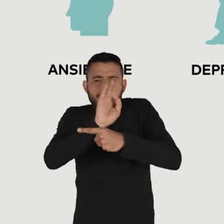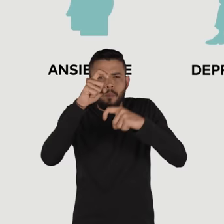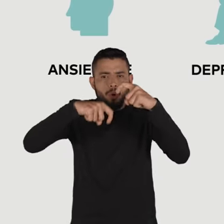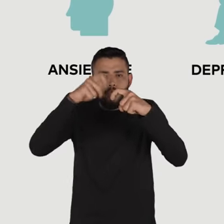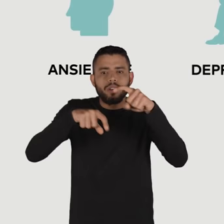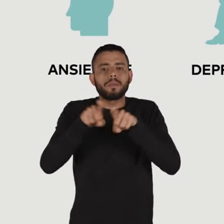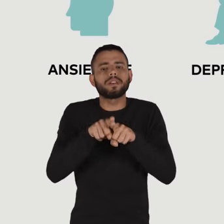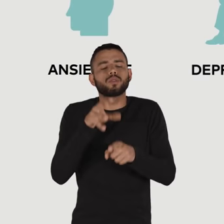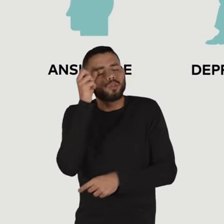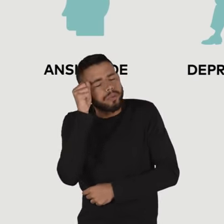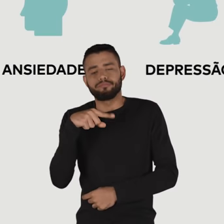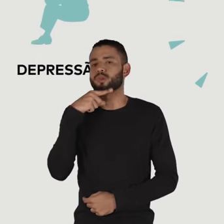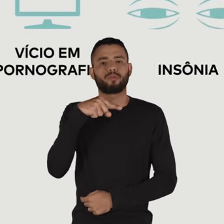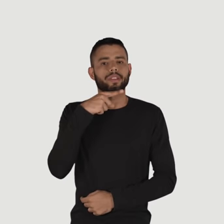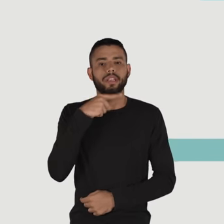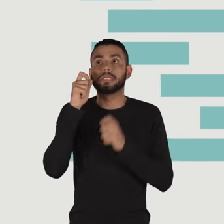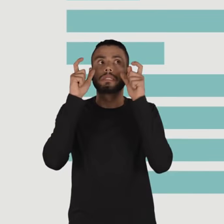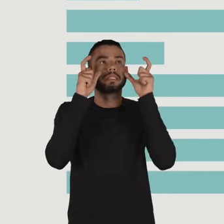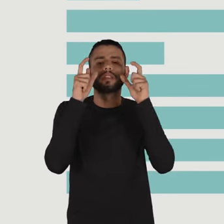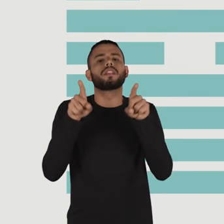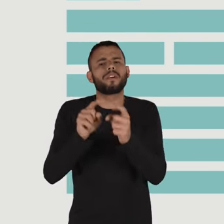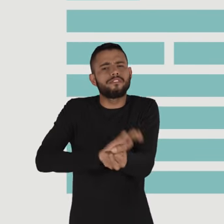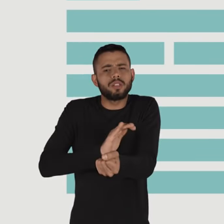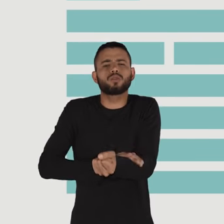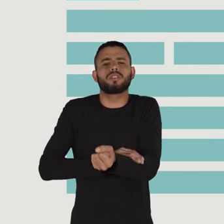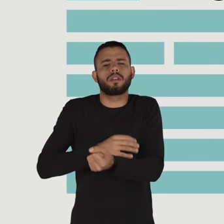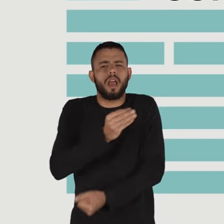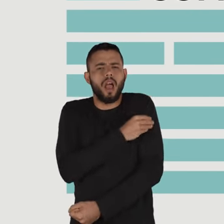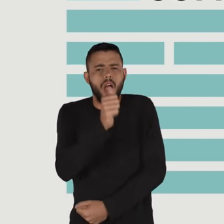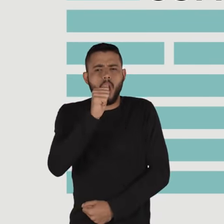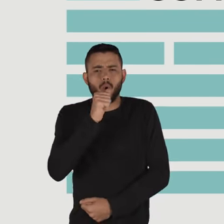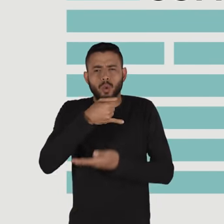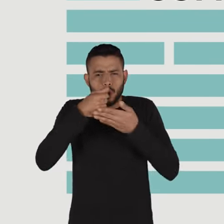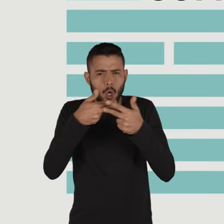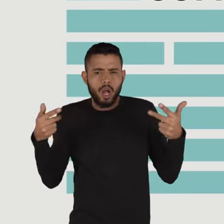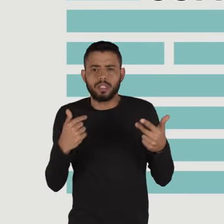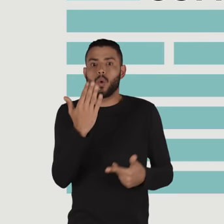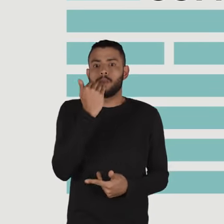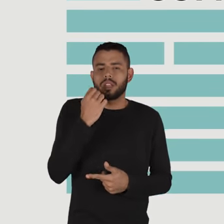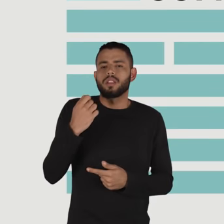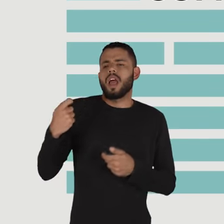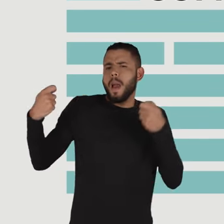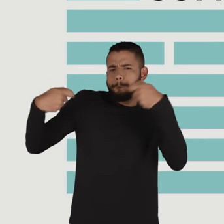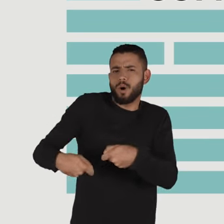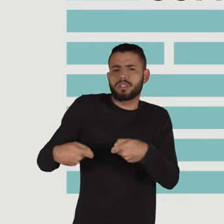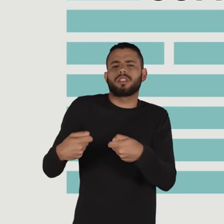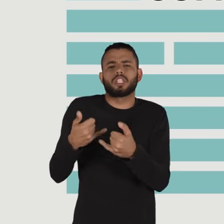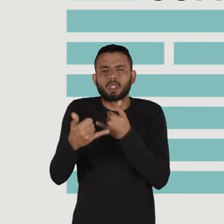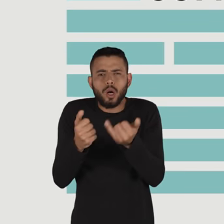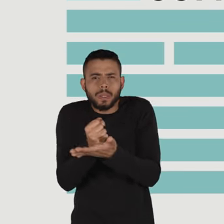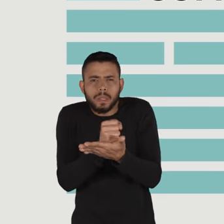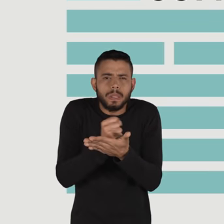pornografia e insônia. Mas outros vícios, como o álcool, demais drogas, comida, apostas e jogos eletrônicos,